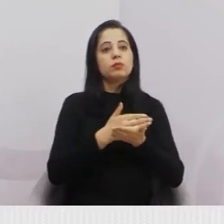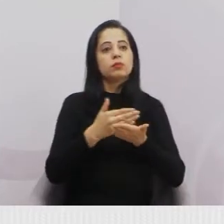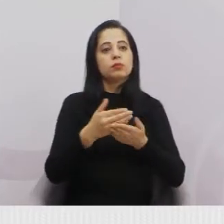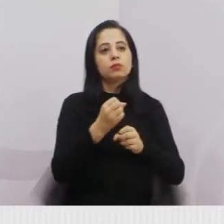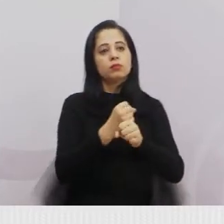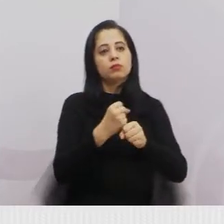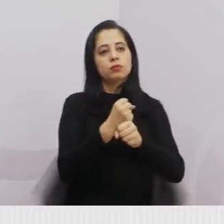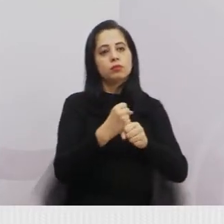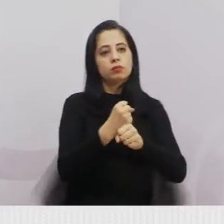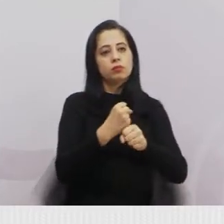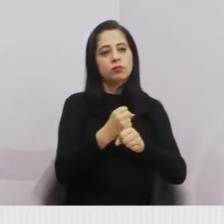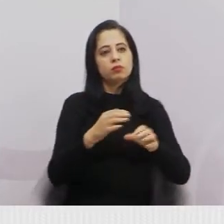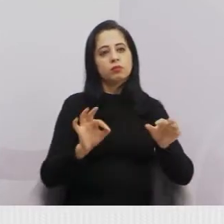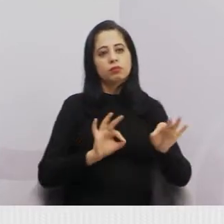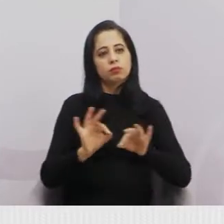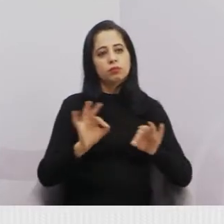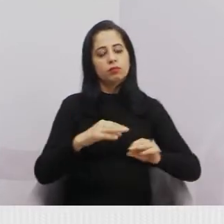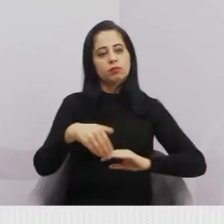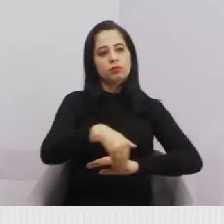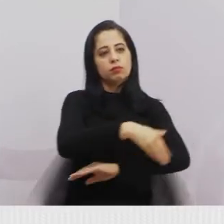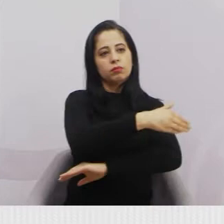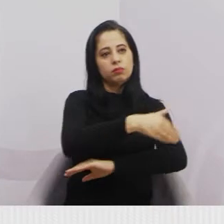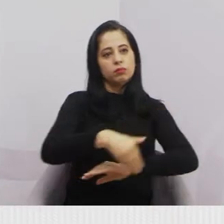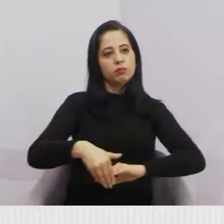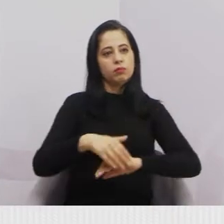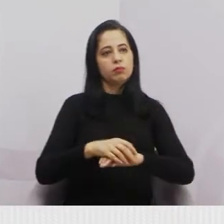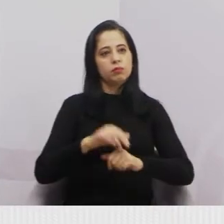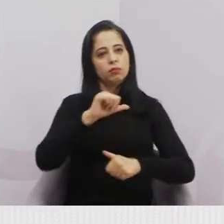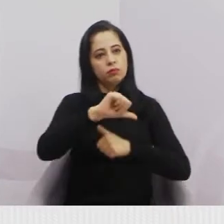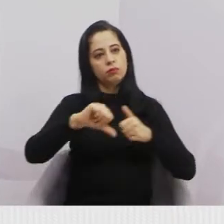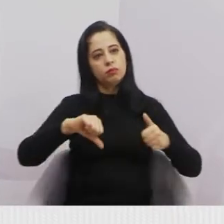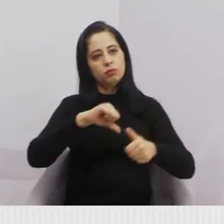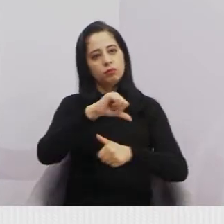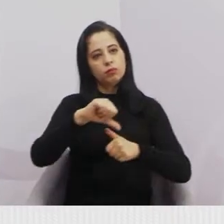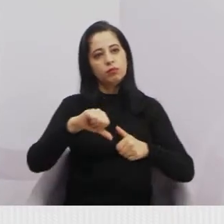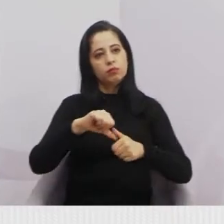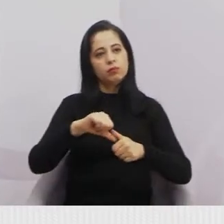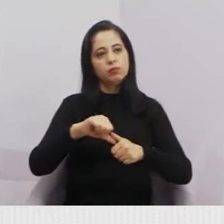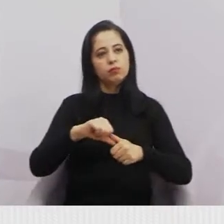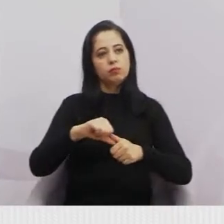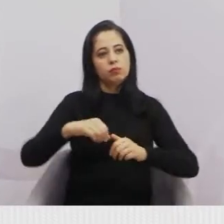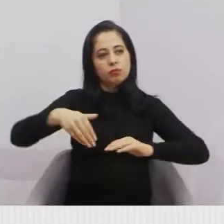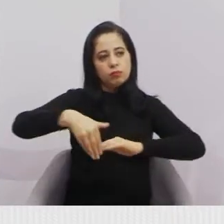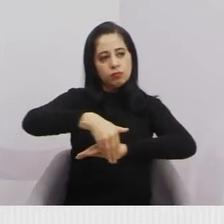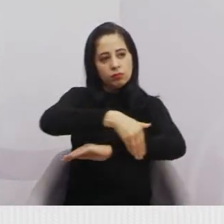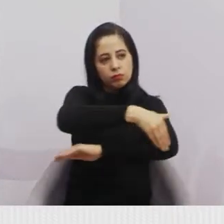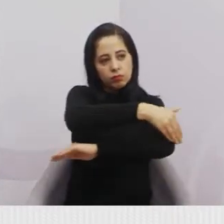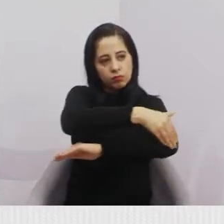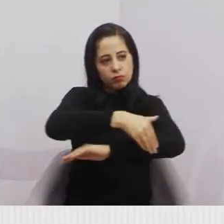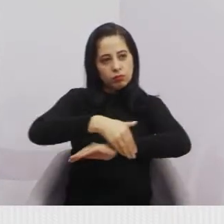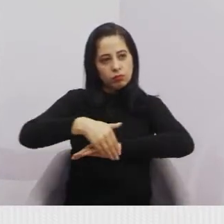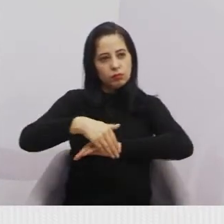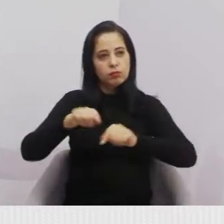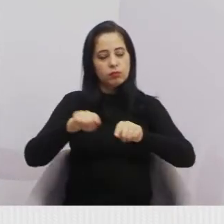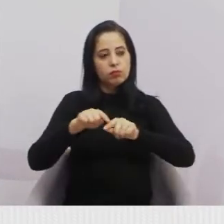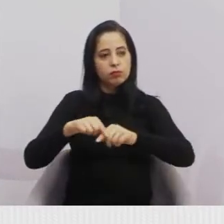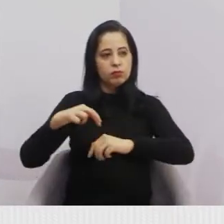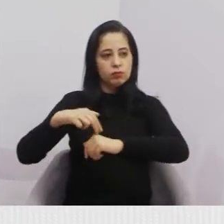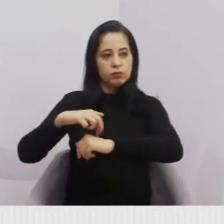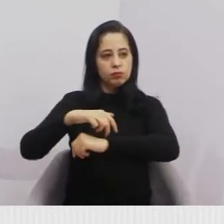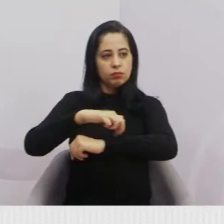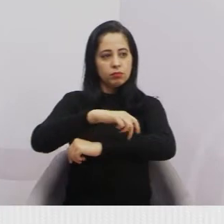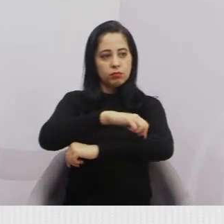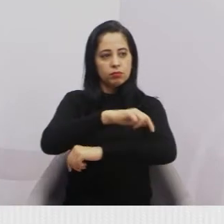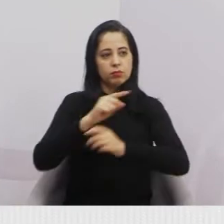tá? O pessoal está fazendo a troca das guias, né? Do canteiro central. Gostaria que